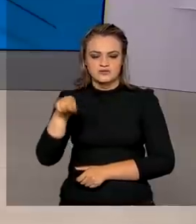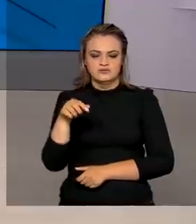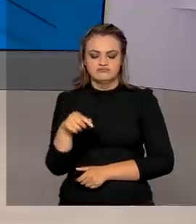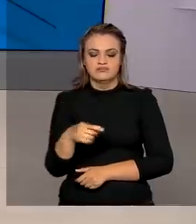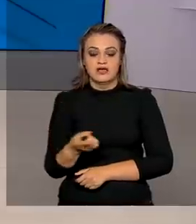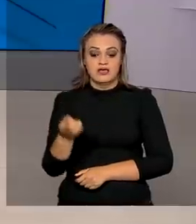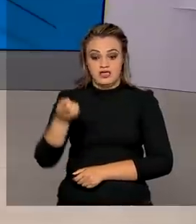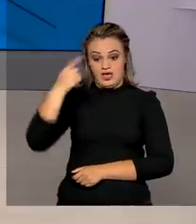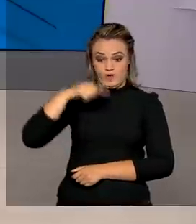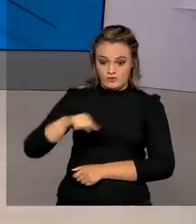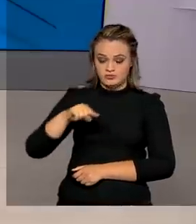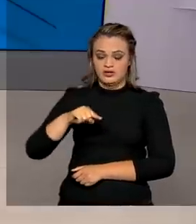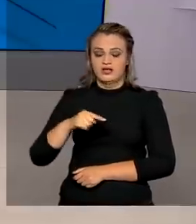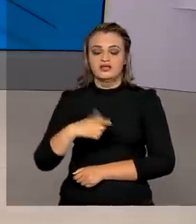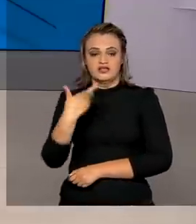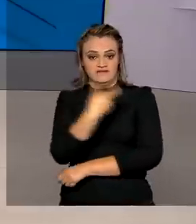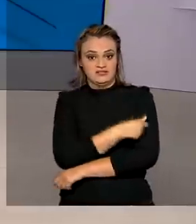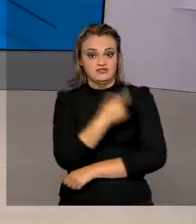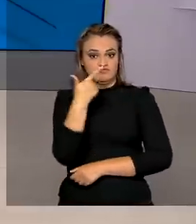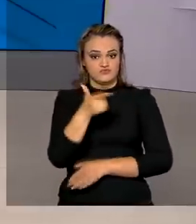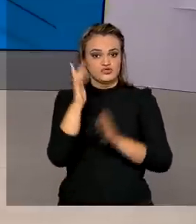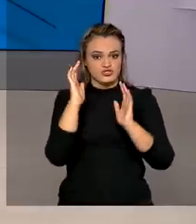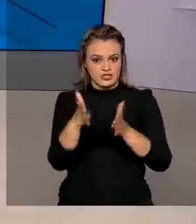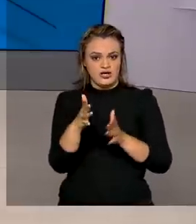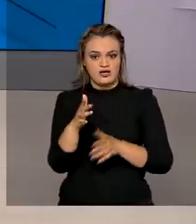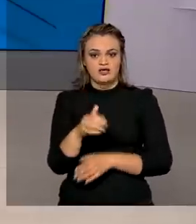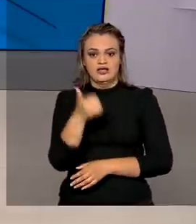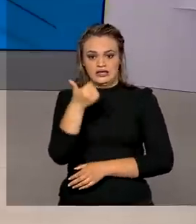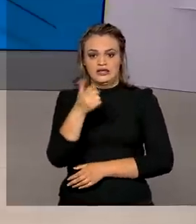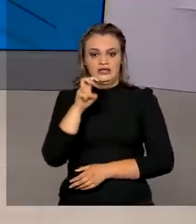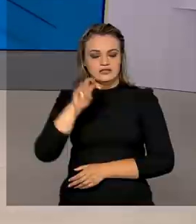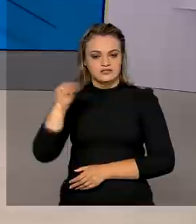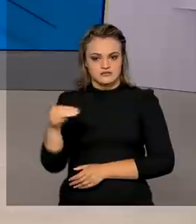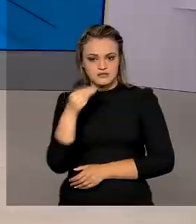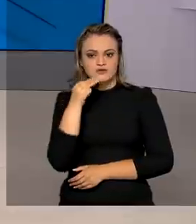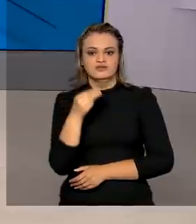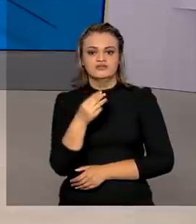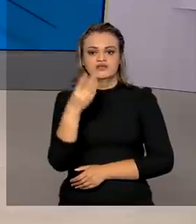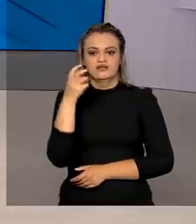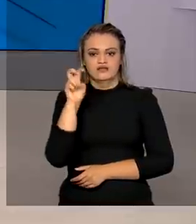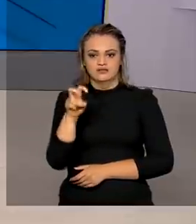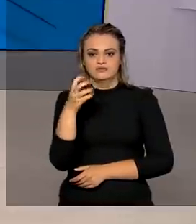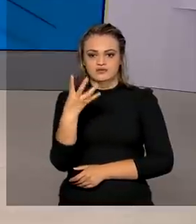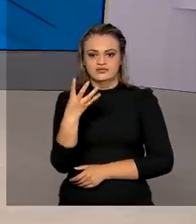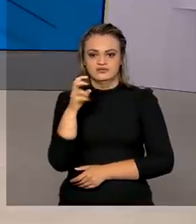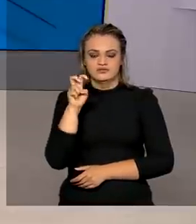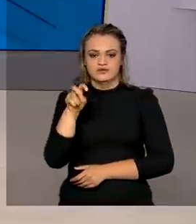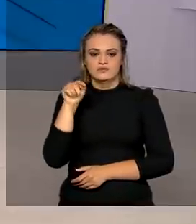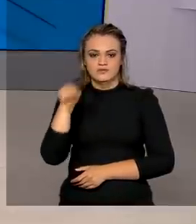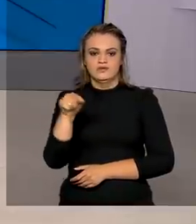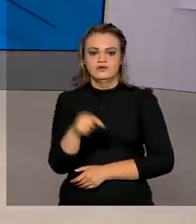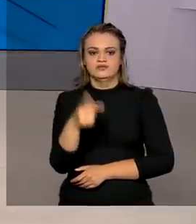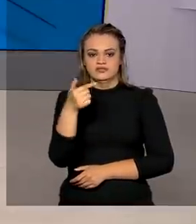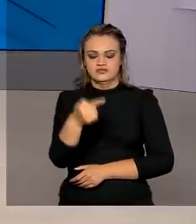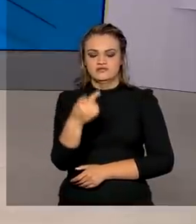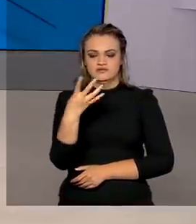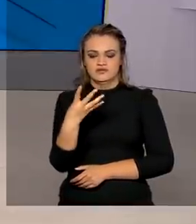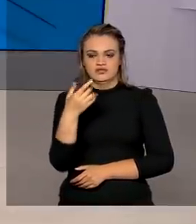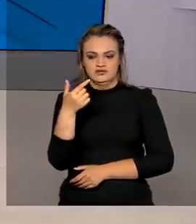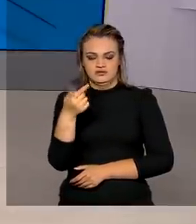E as pessoas que tomaram as duas doses da vacina ultrapassam 15.545.747.